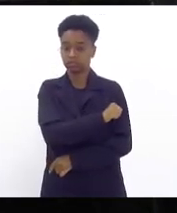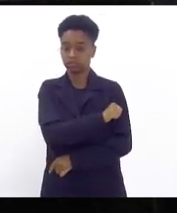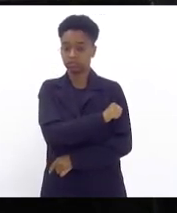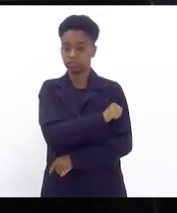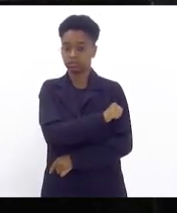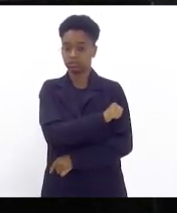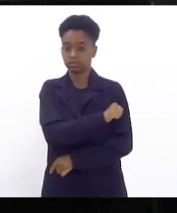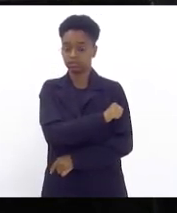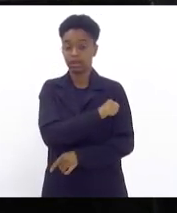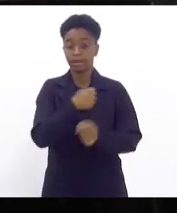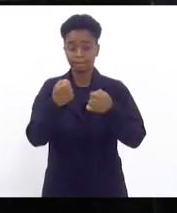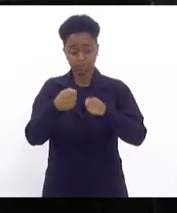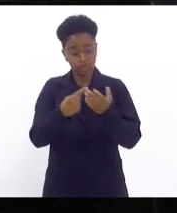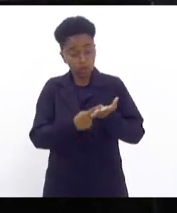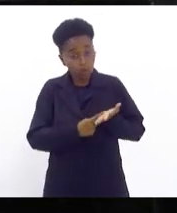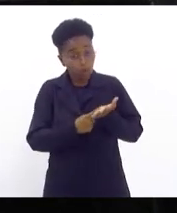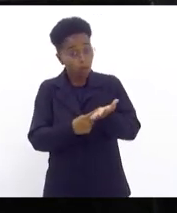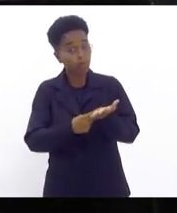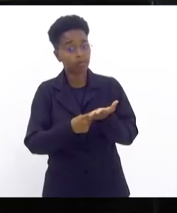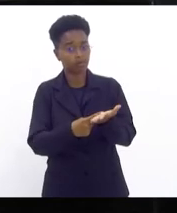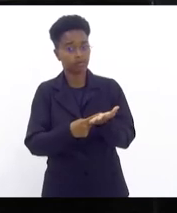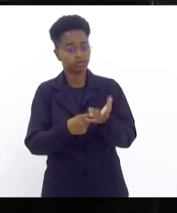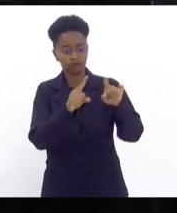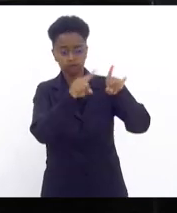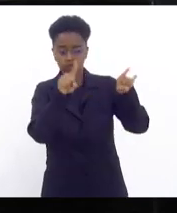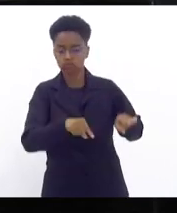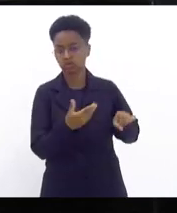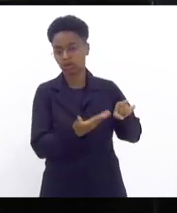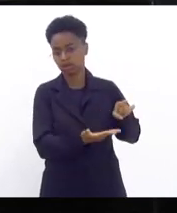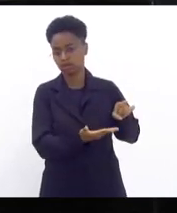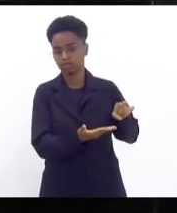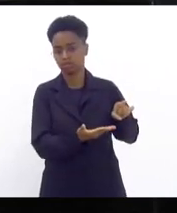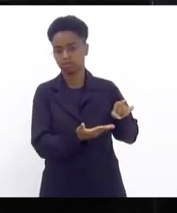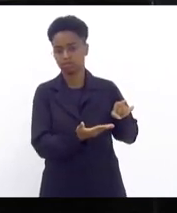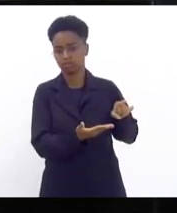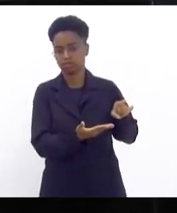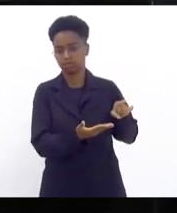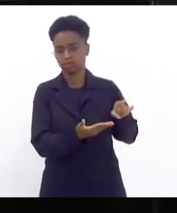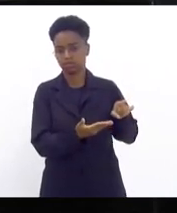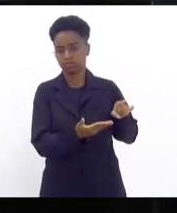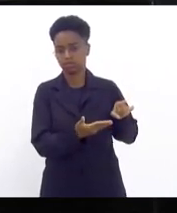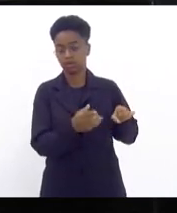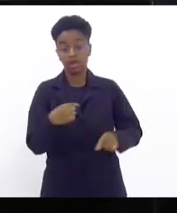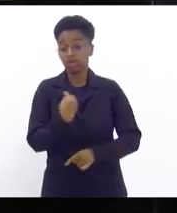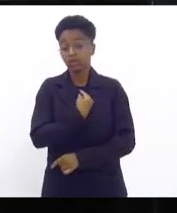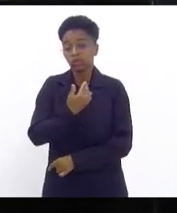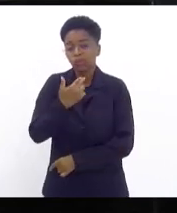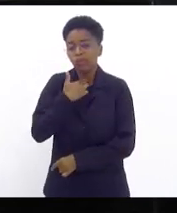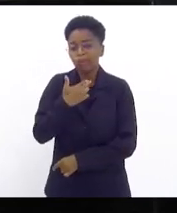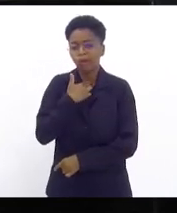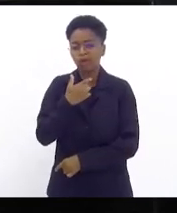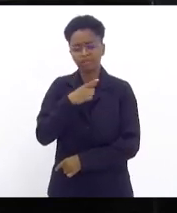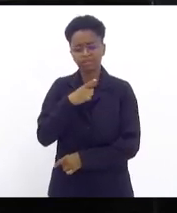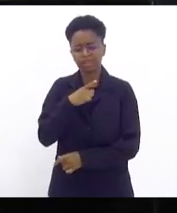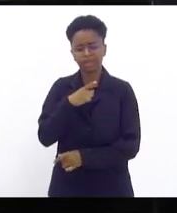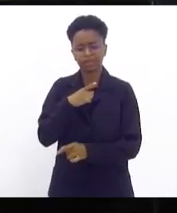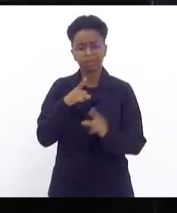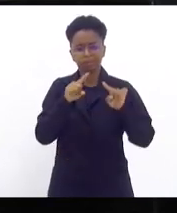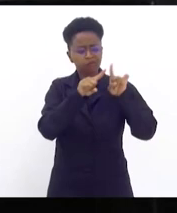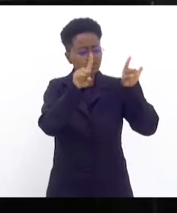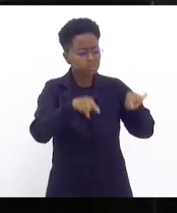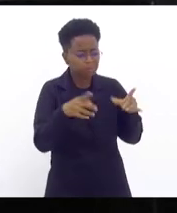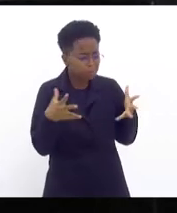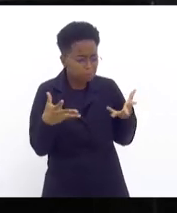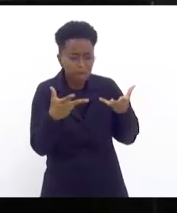se comprometa com esses quadros. A gente não pode tendo excelentes quadros